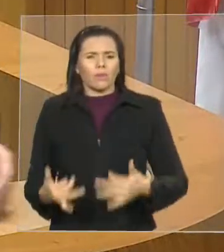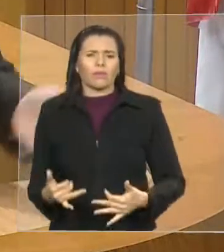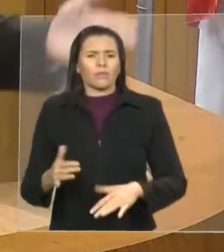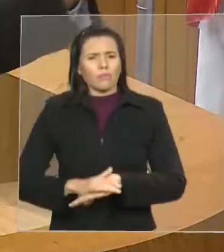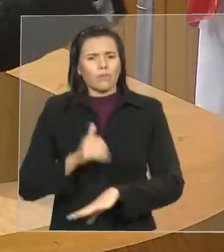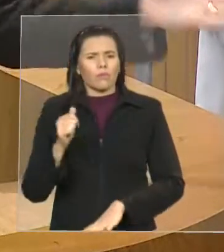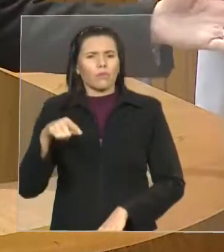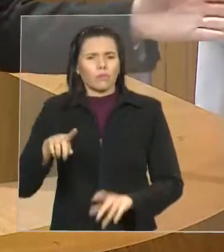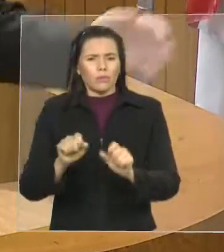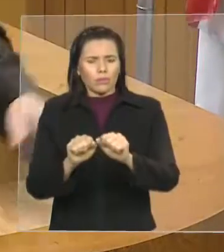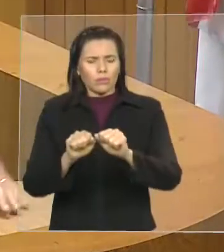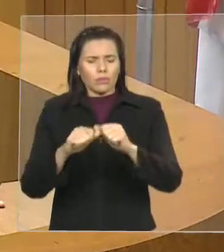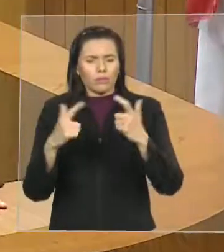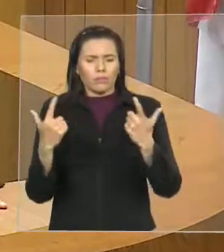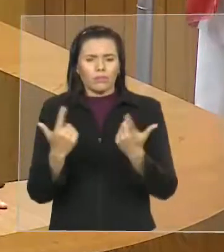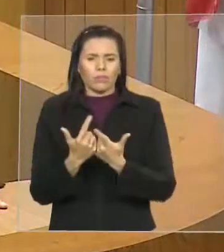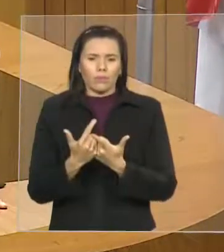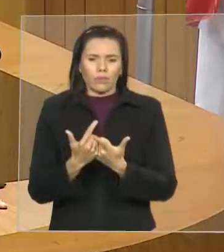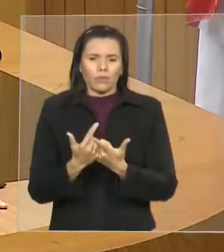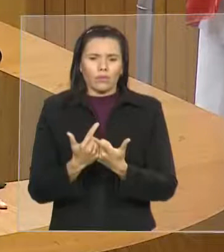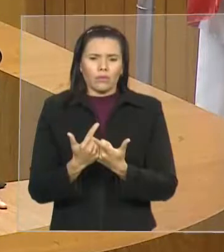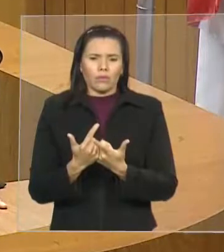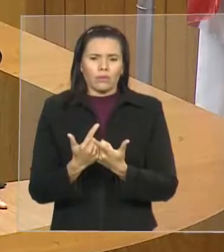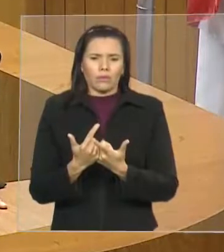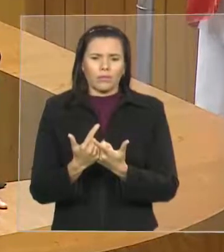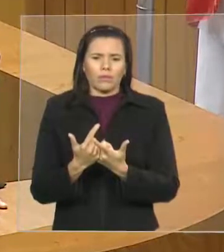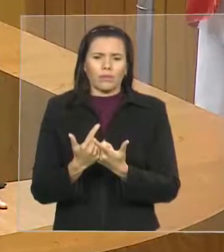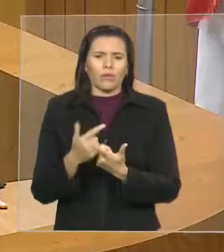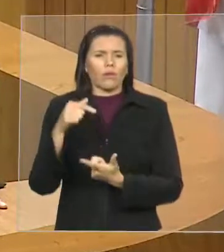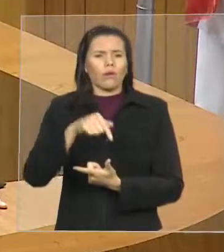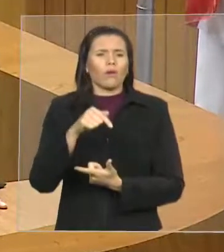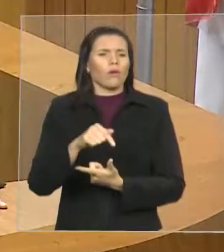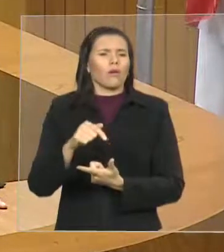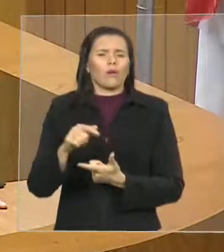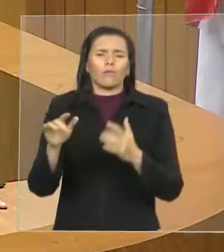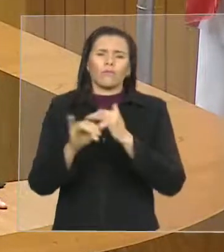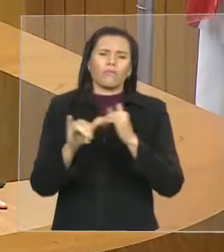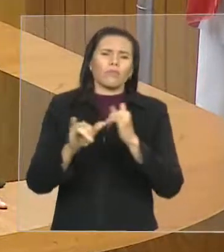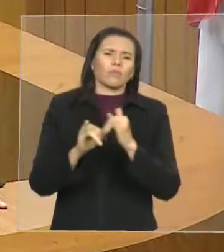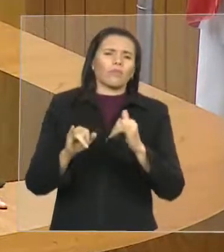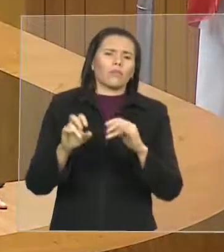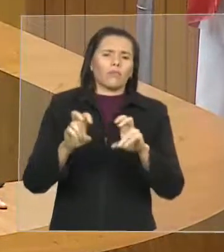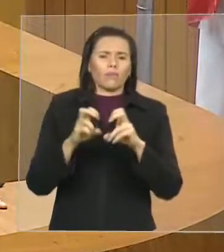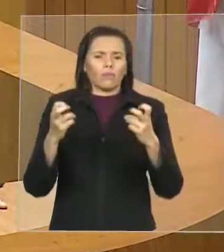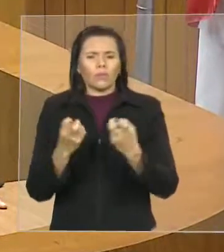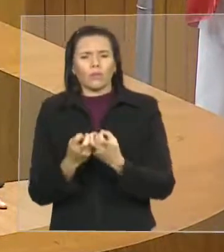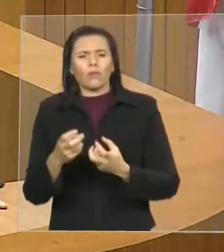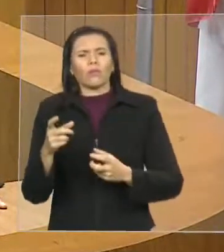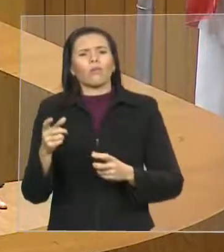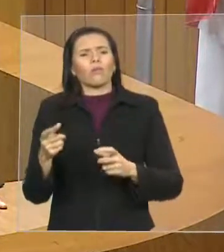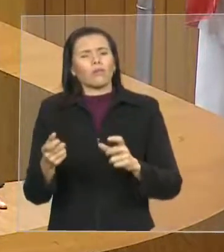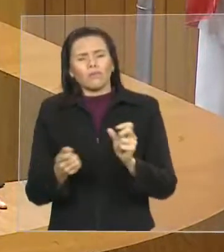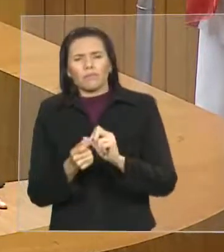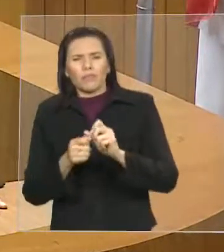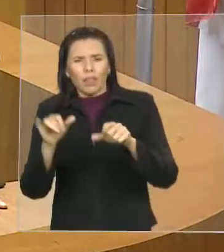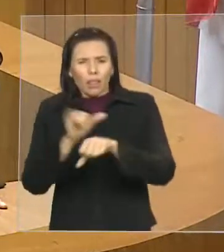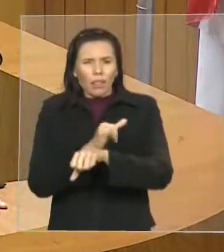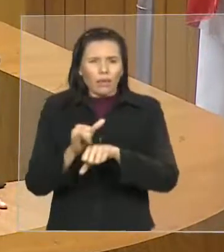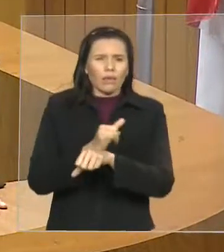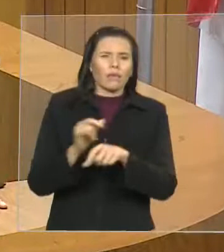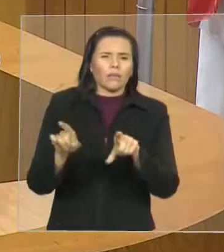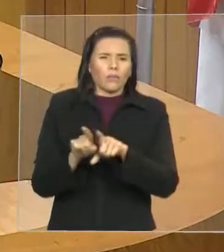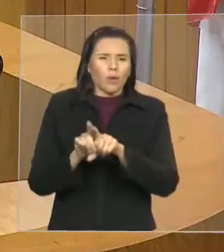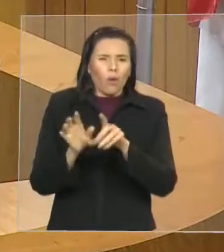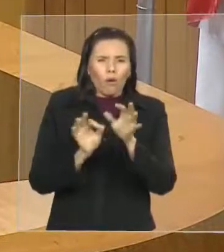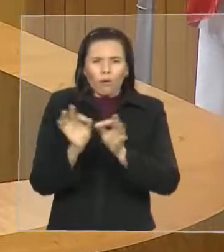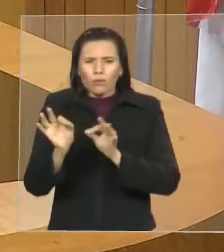Gostaria que fosse trazida a essa casa a informação de que foi feito o mapeamento das áreas de risco, gostaria que fosse trazida